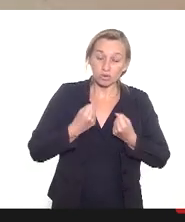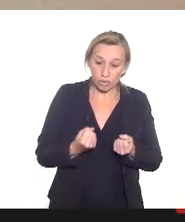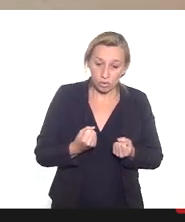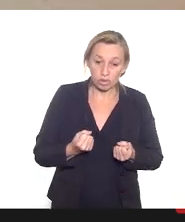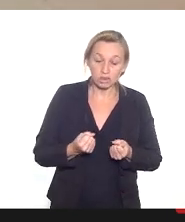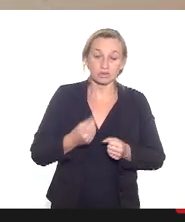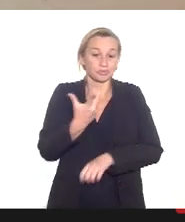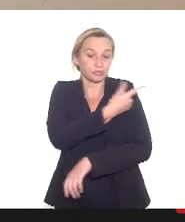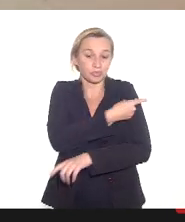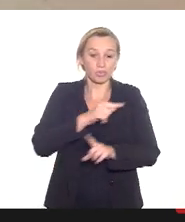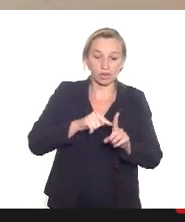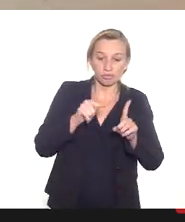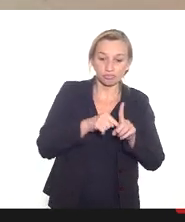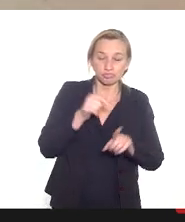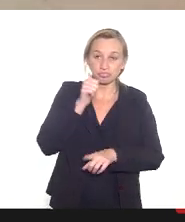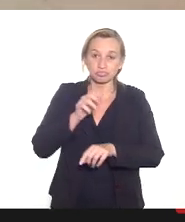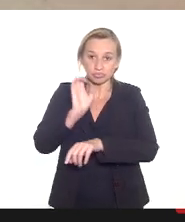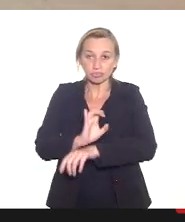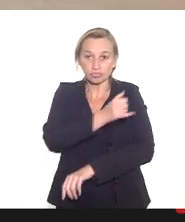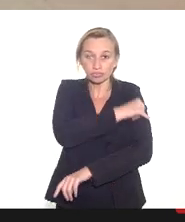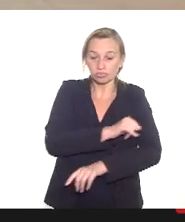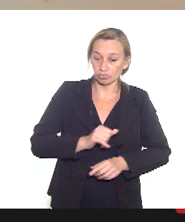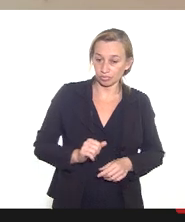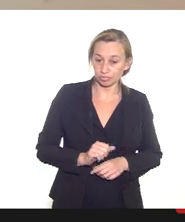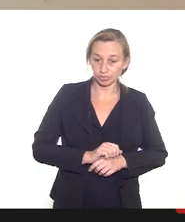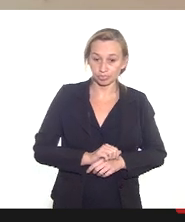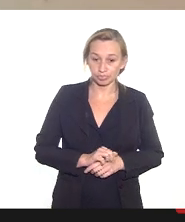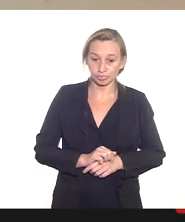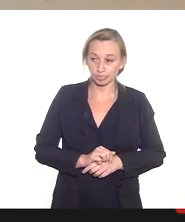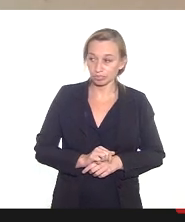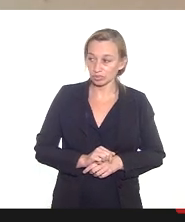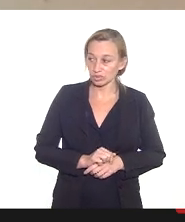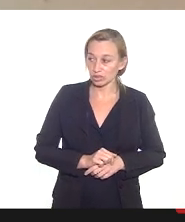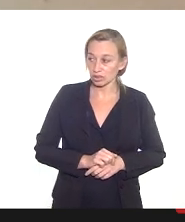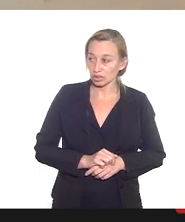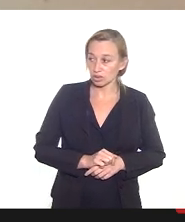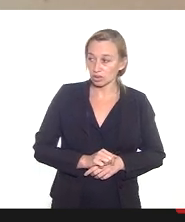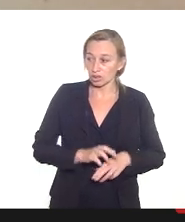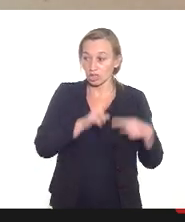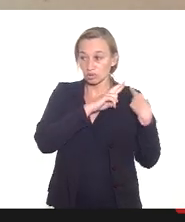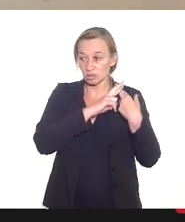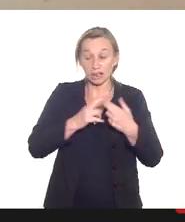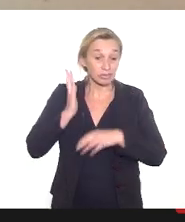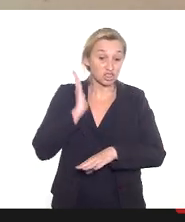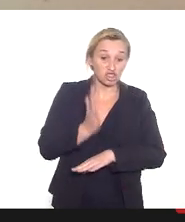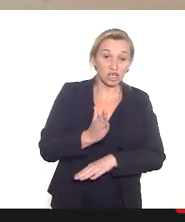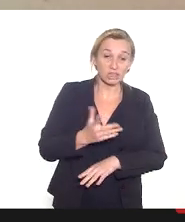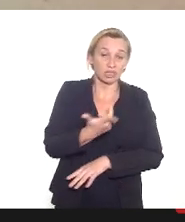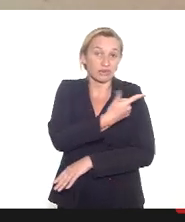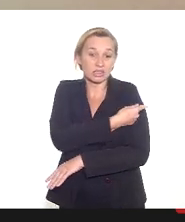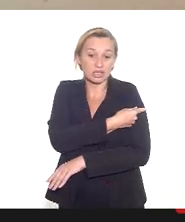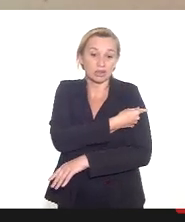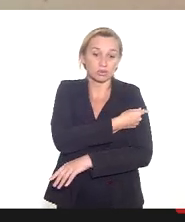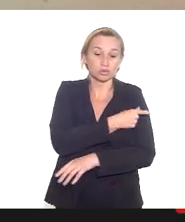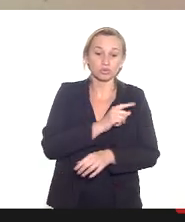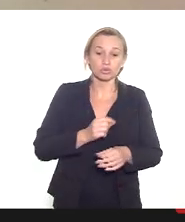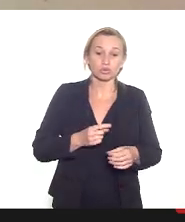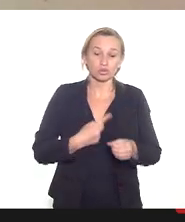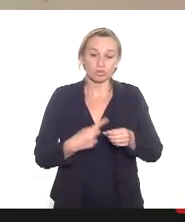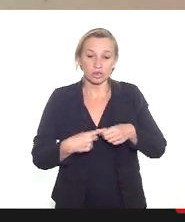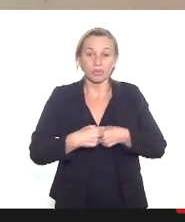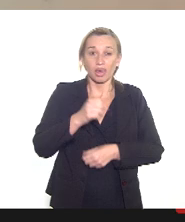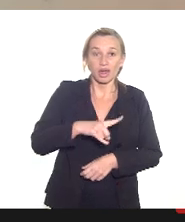gestante do estado do Rio de Janeiro entendendo que ser uma responsabilidade direta da vacinação do município mas é importante